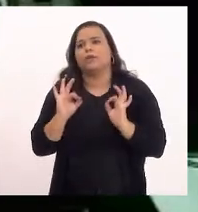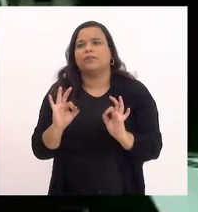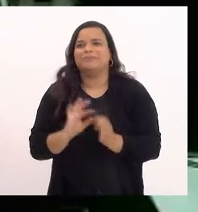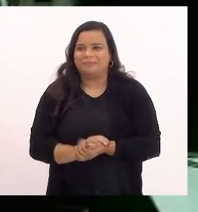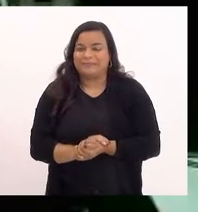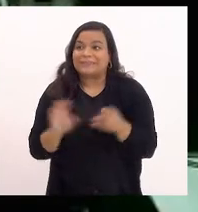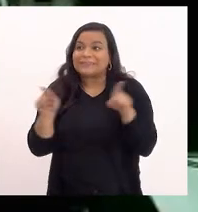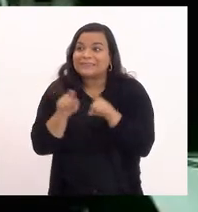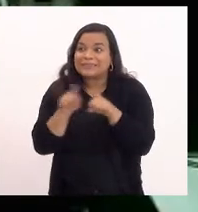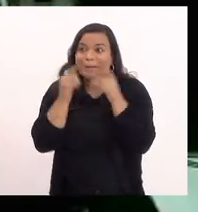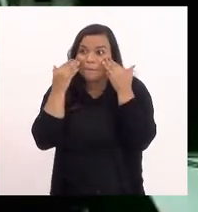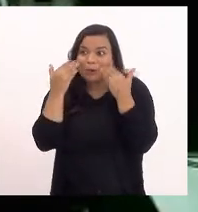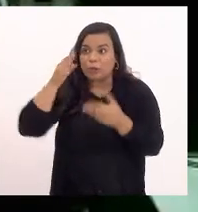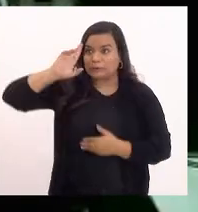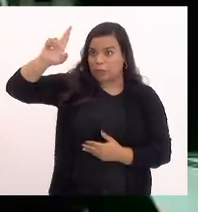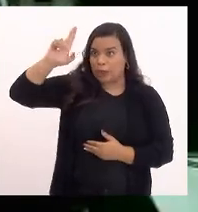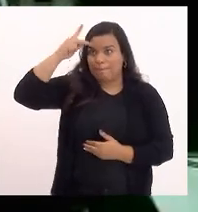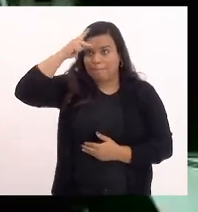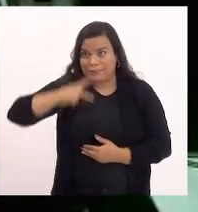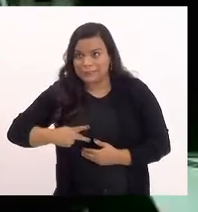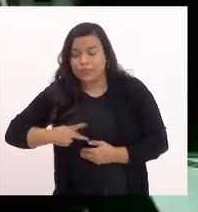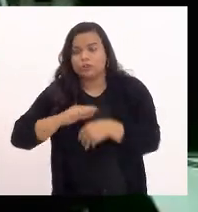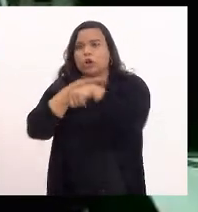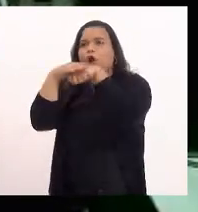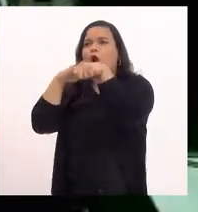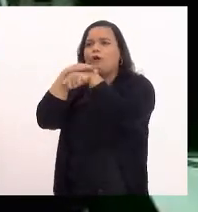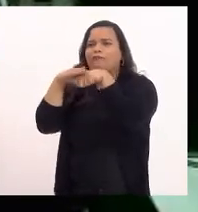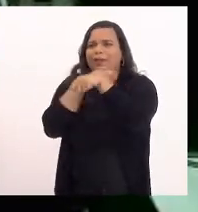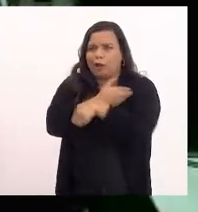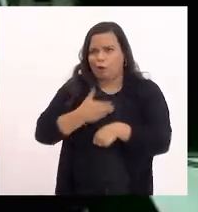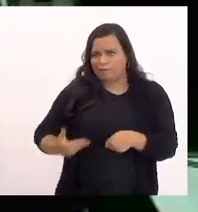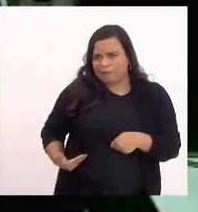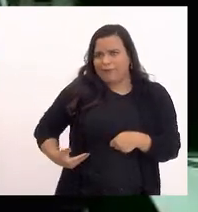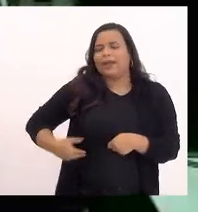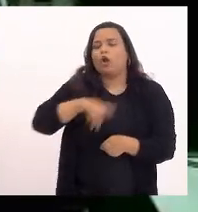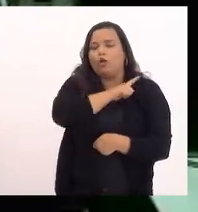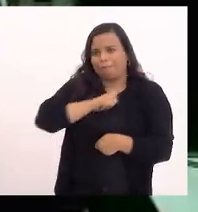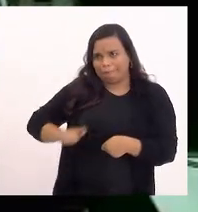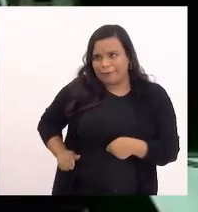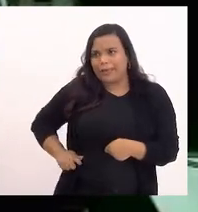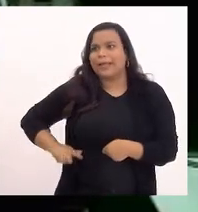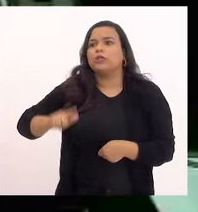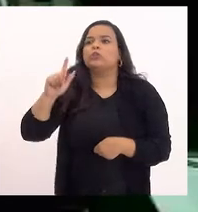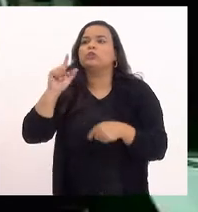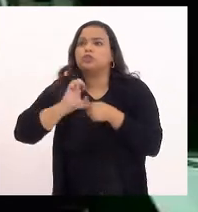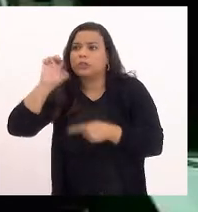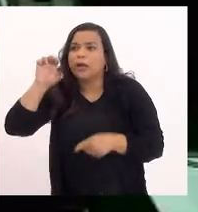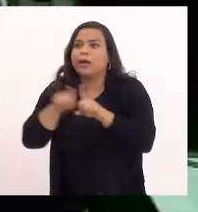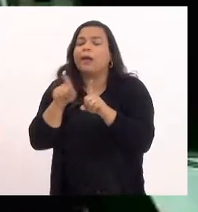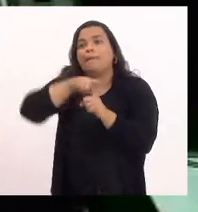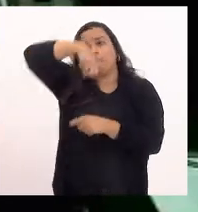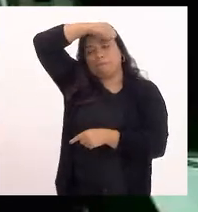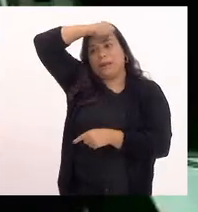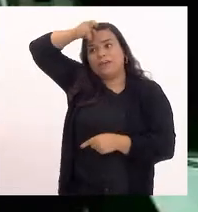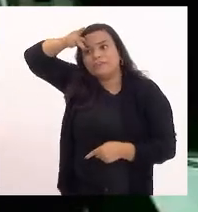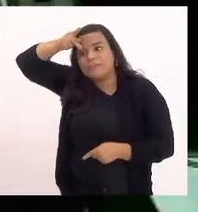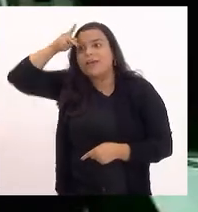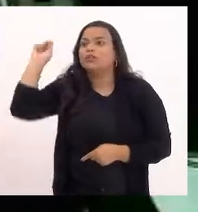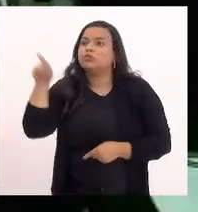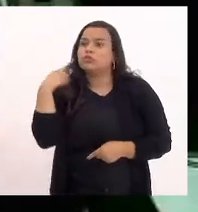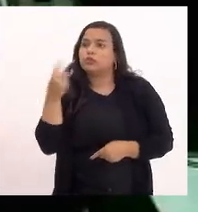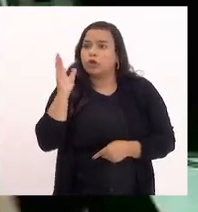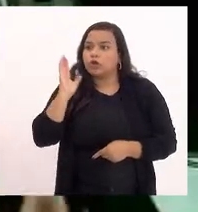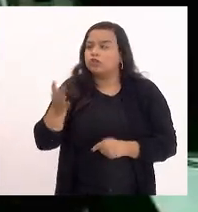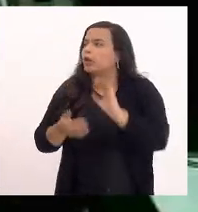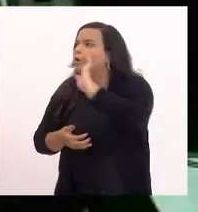senhora presidenta que em conversa com o governador do estado com o prefeito do Rio de Janeiro nós alertamos para